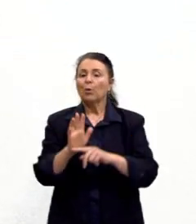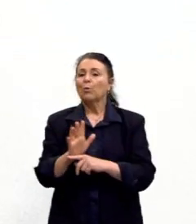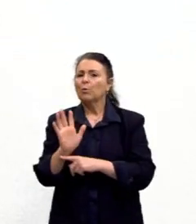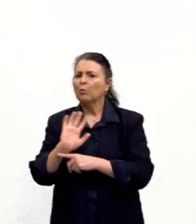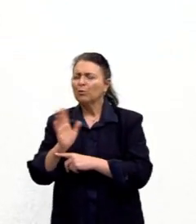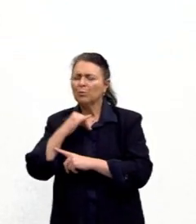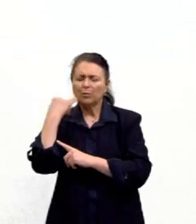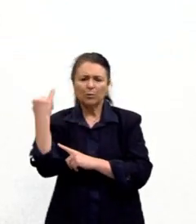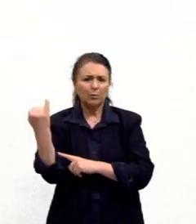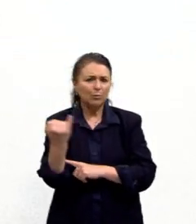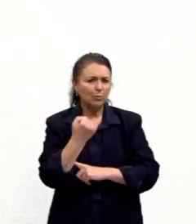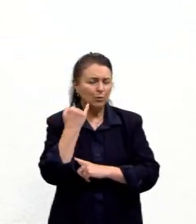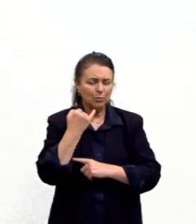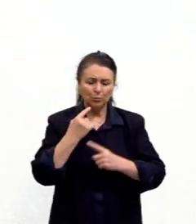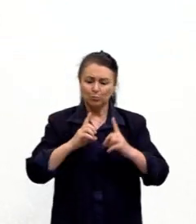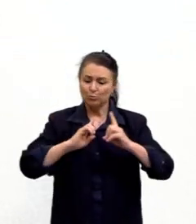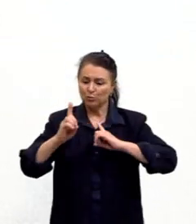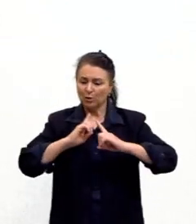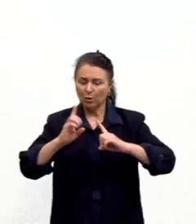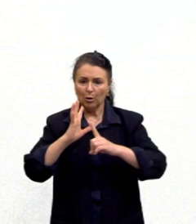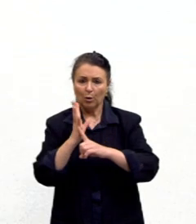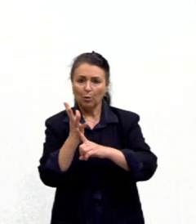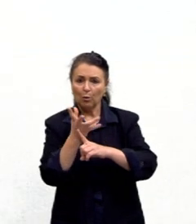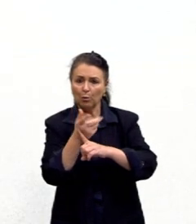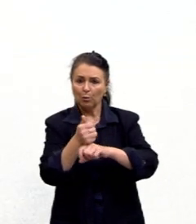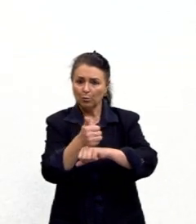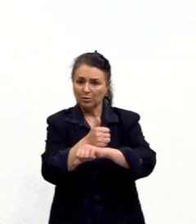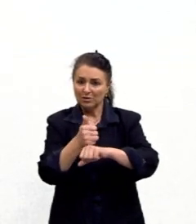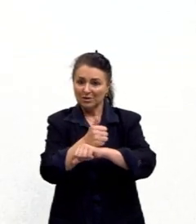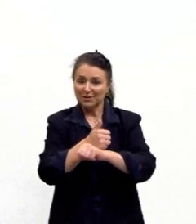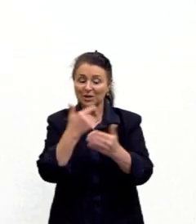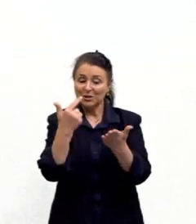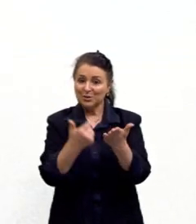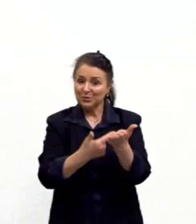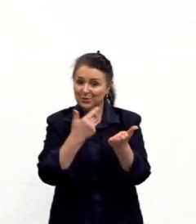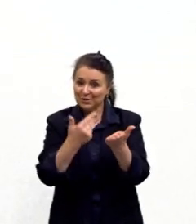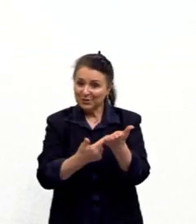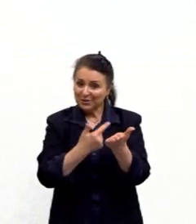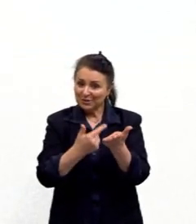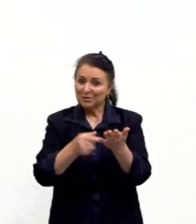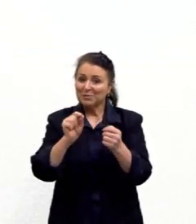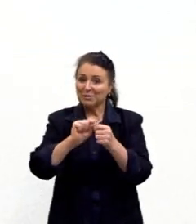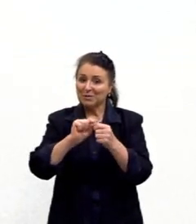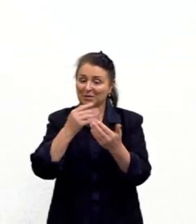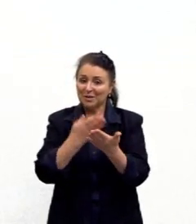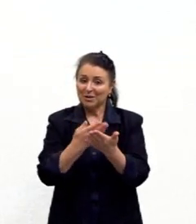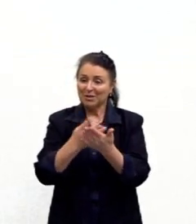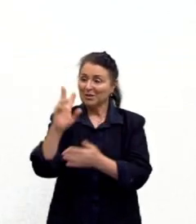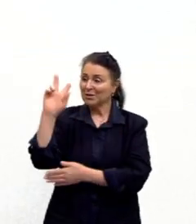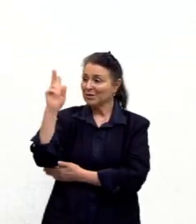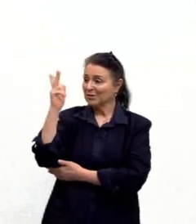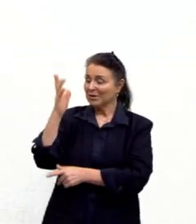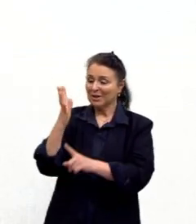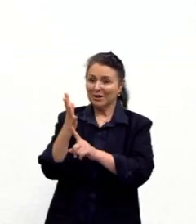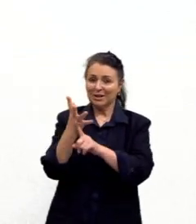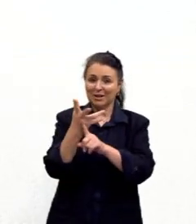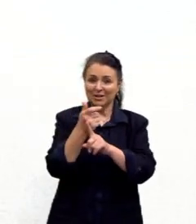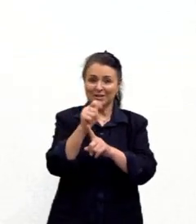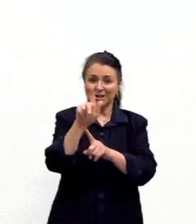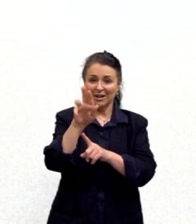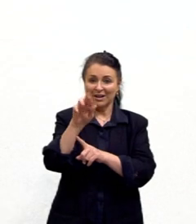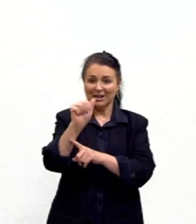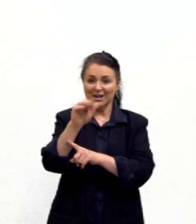movimentos, dialoga com artistas. E o livro que a gente sempre usa aqui para preparar nossa aula, História da Arte da Graça